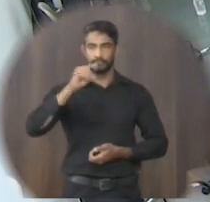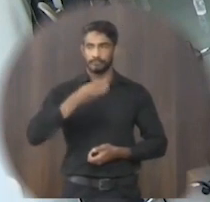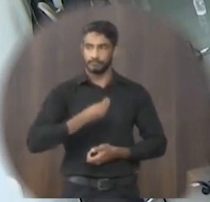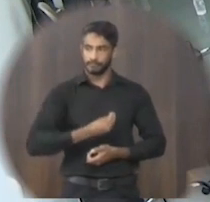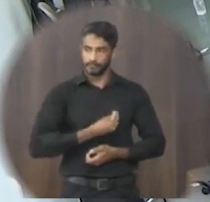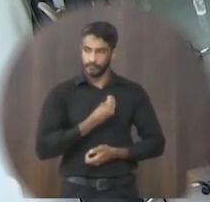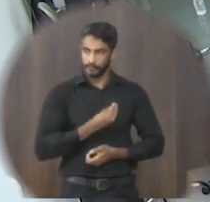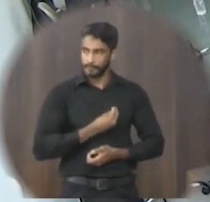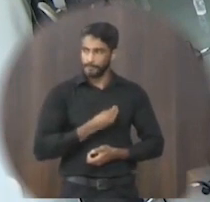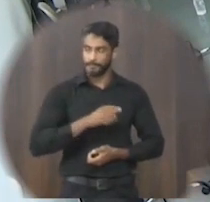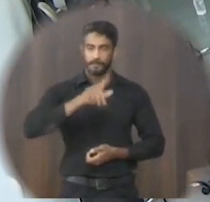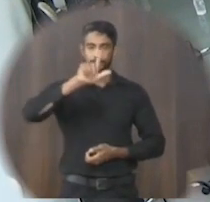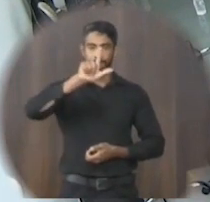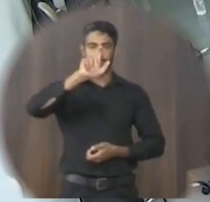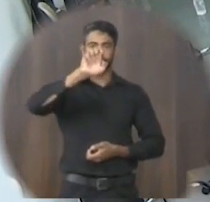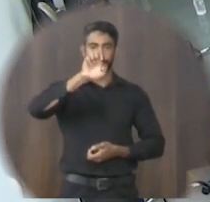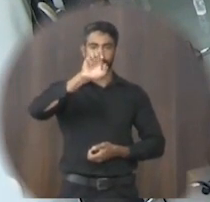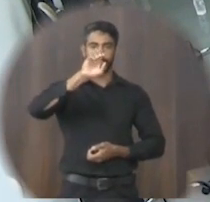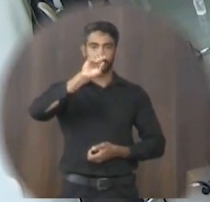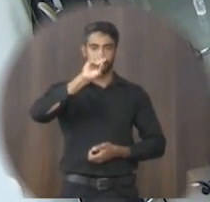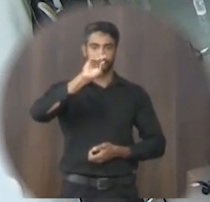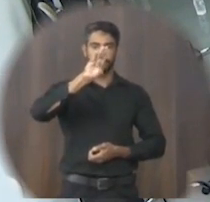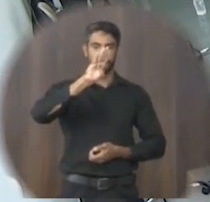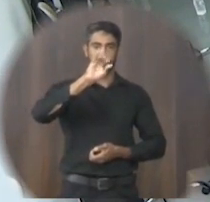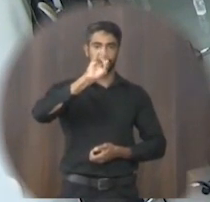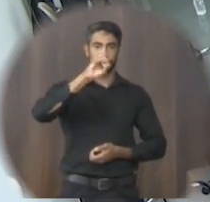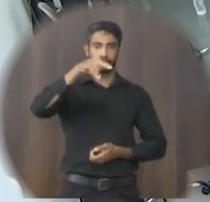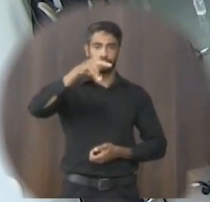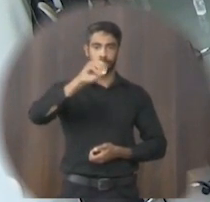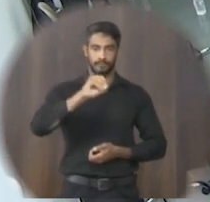presente Leobino Antunes de Bem